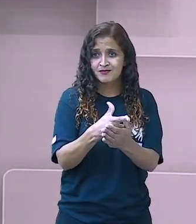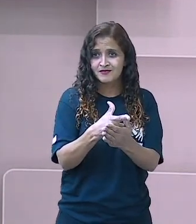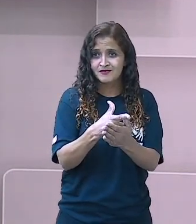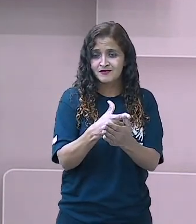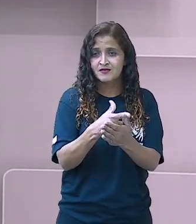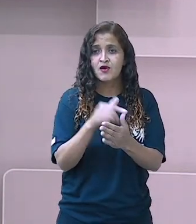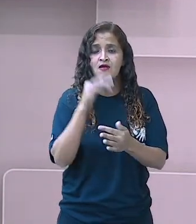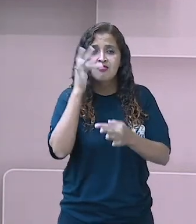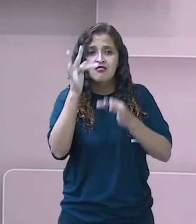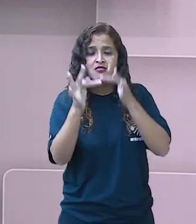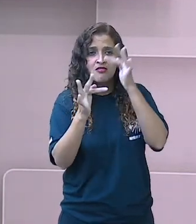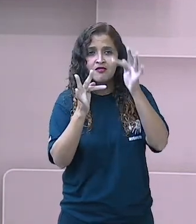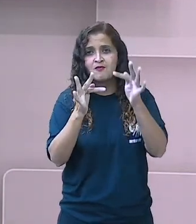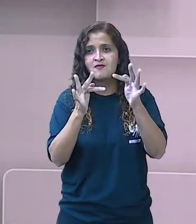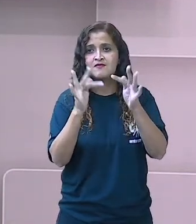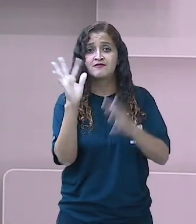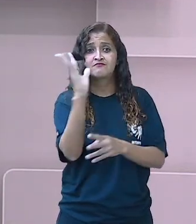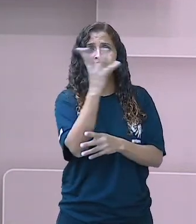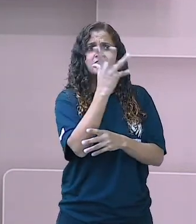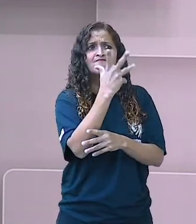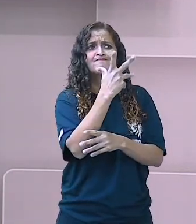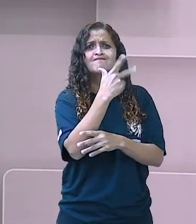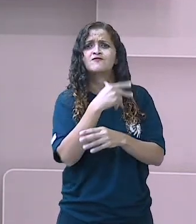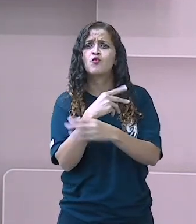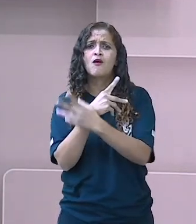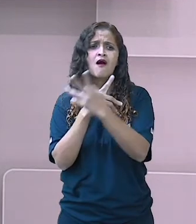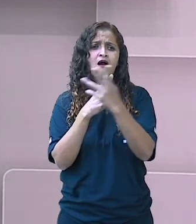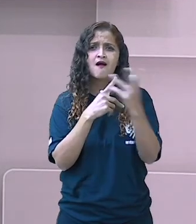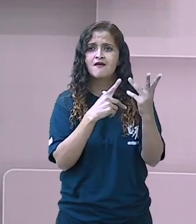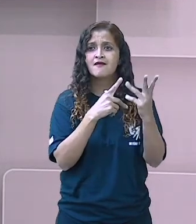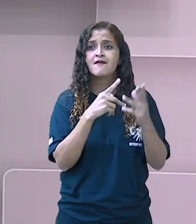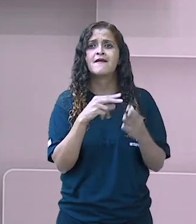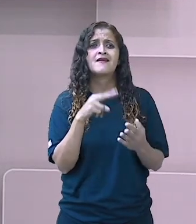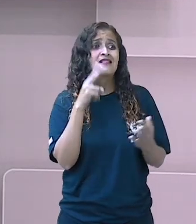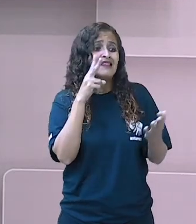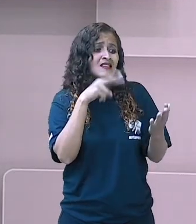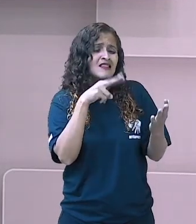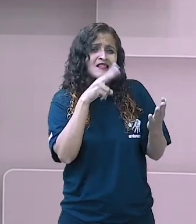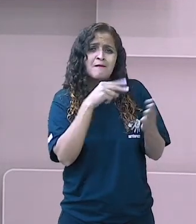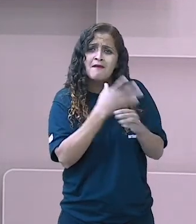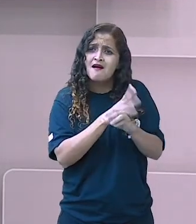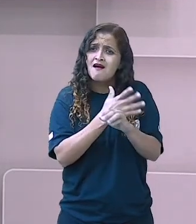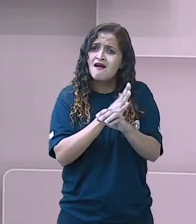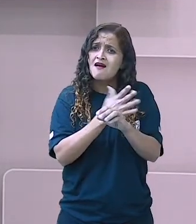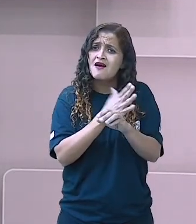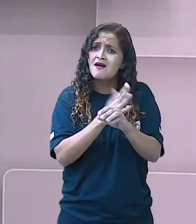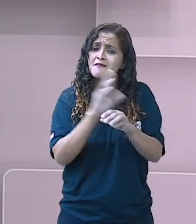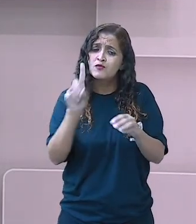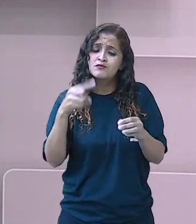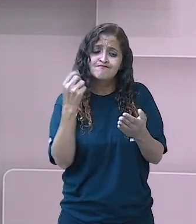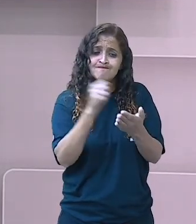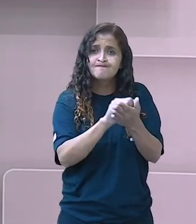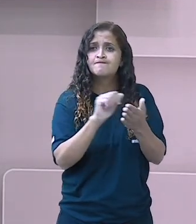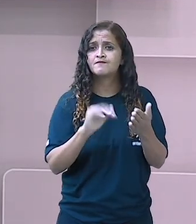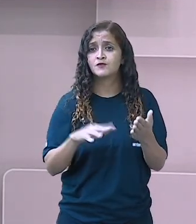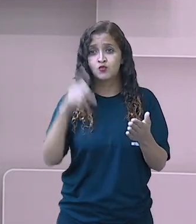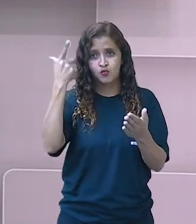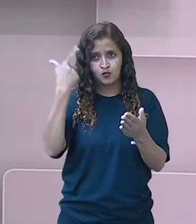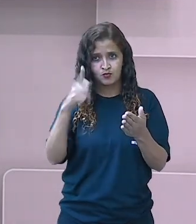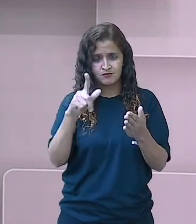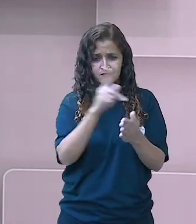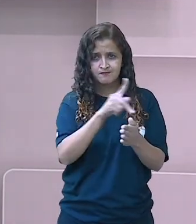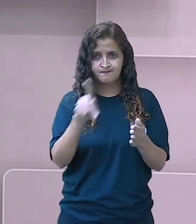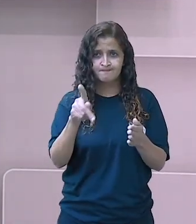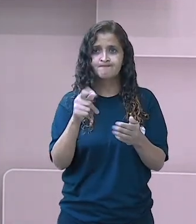você tem que saber ler muito, interpretar, treinar, para você entender e conseguir fazer uma atividade bacana aí para o seu professor.